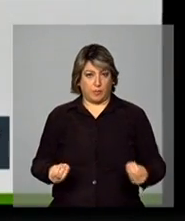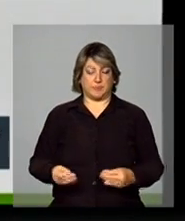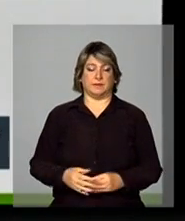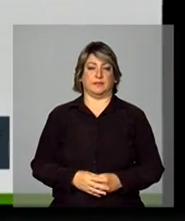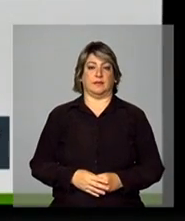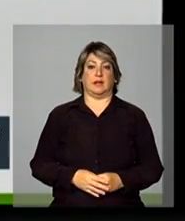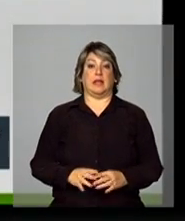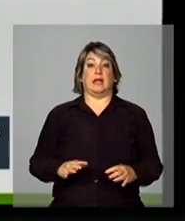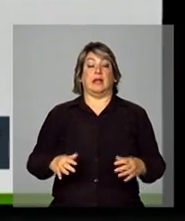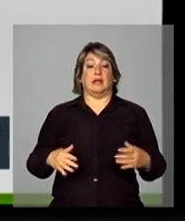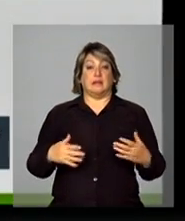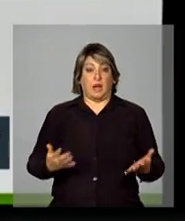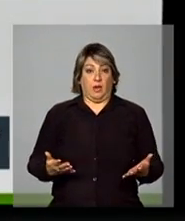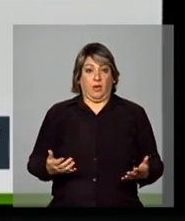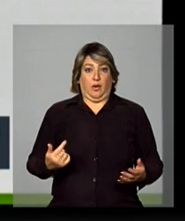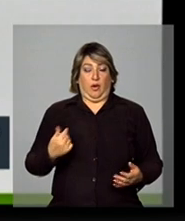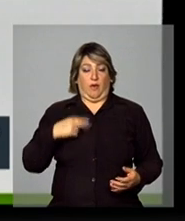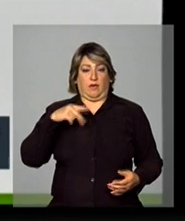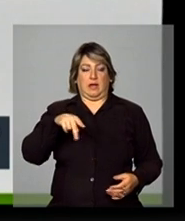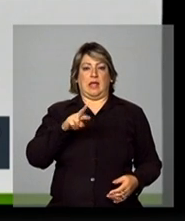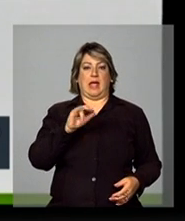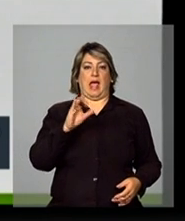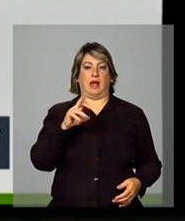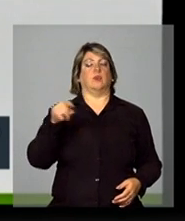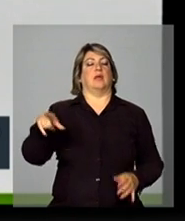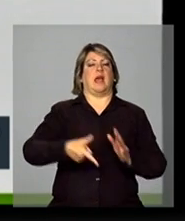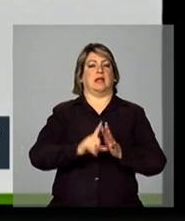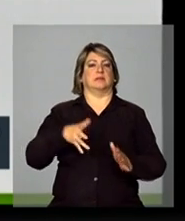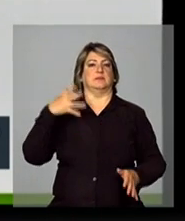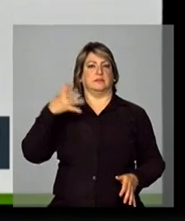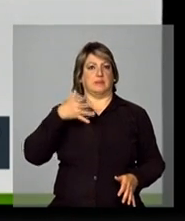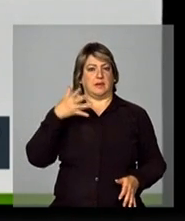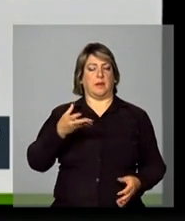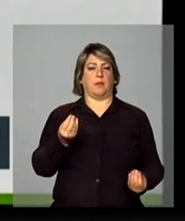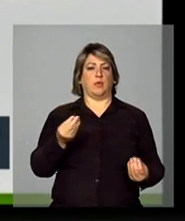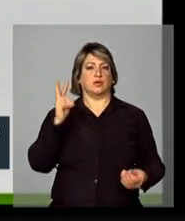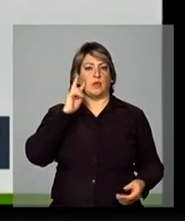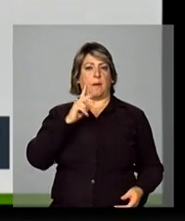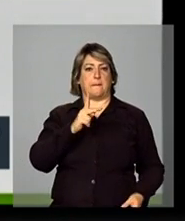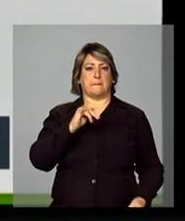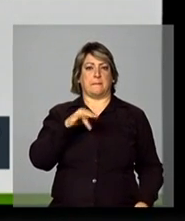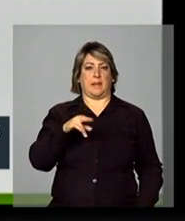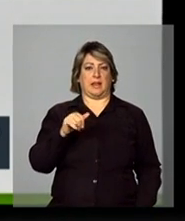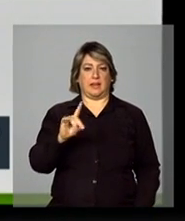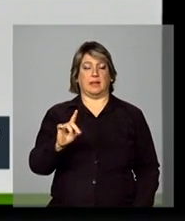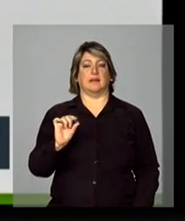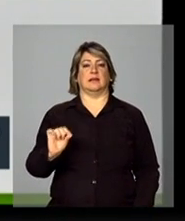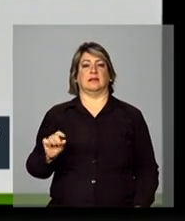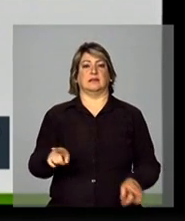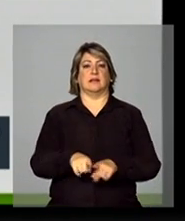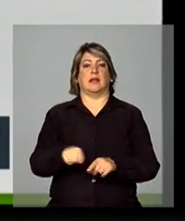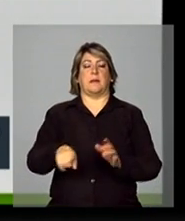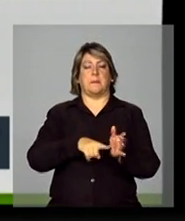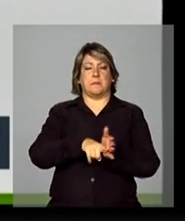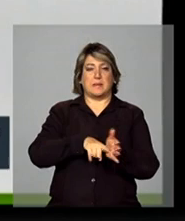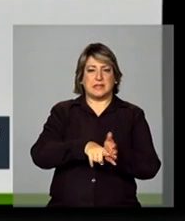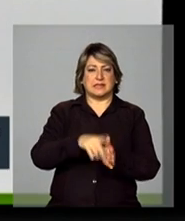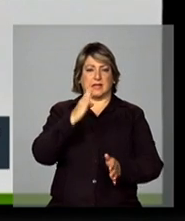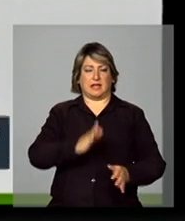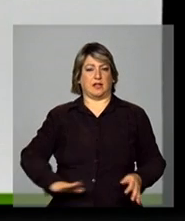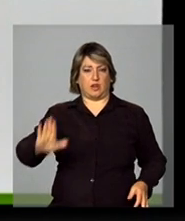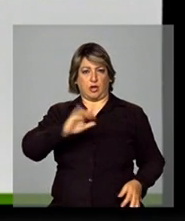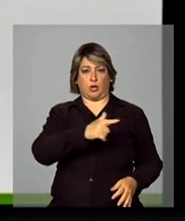Então, eu vou olhar aqui, Ricardo, ele enfatizou muito os dados da PNAD, que é a grande pesquisa nacional, de 2001 a